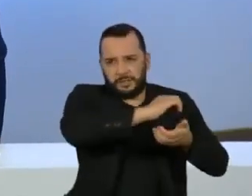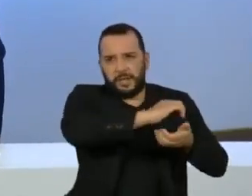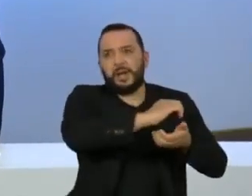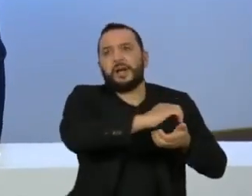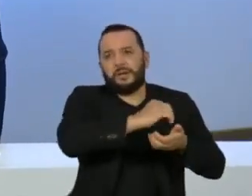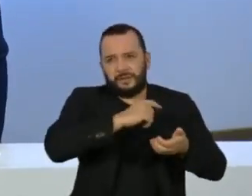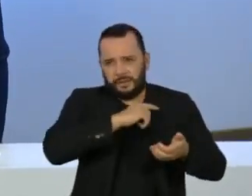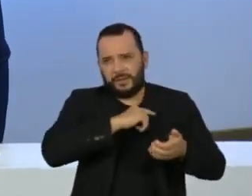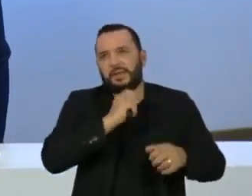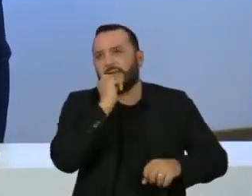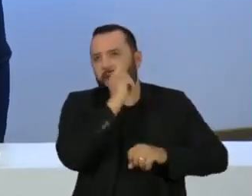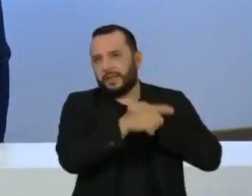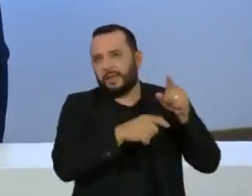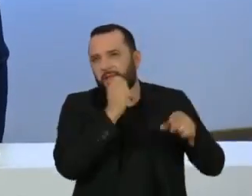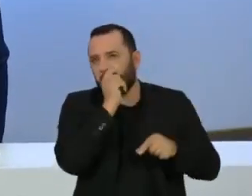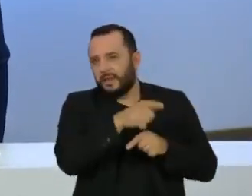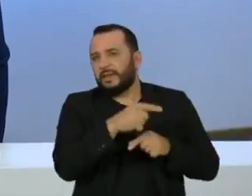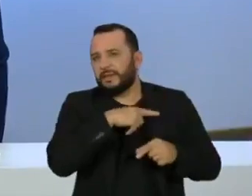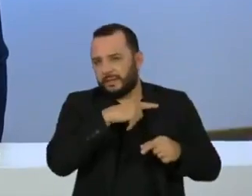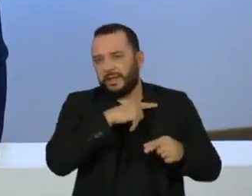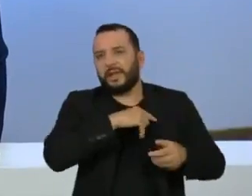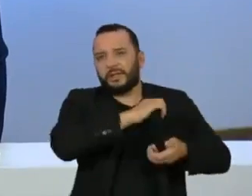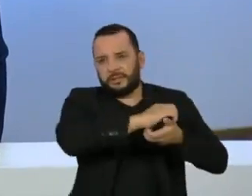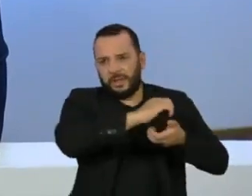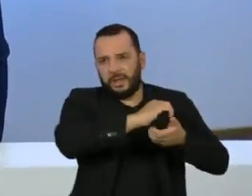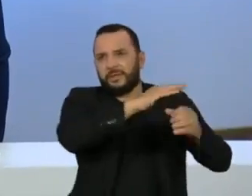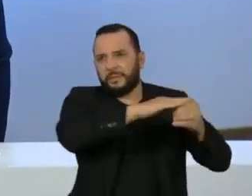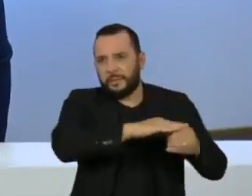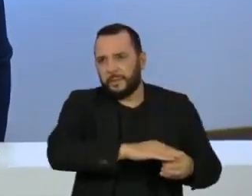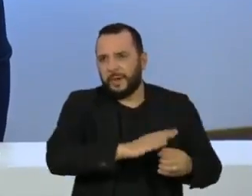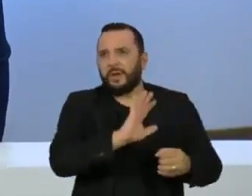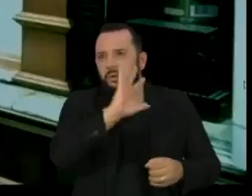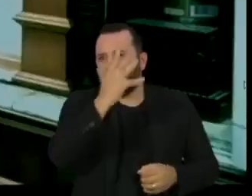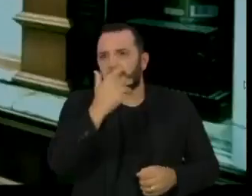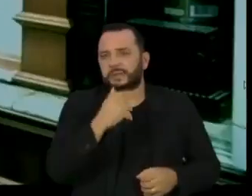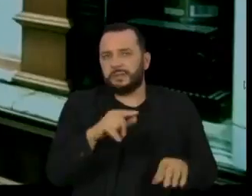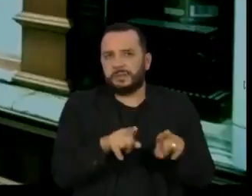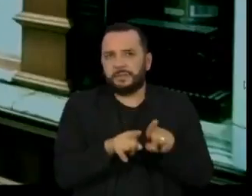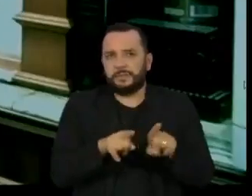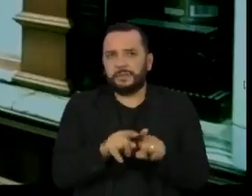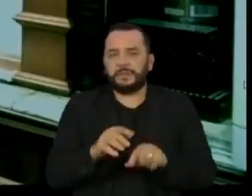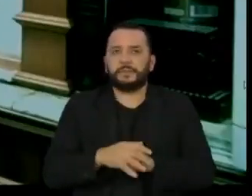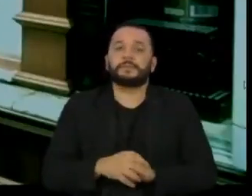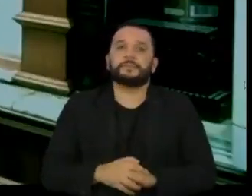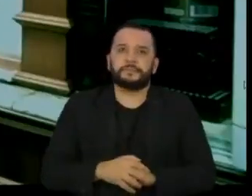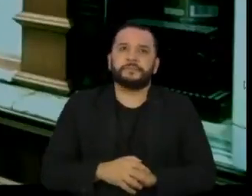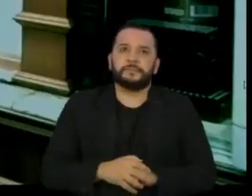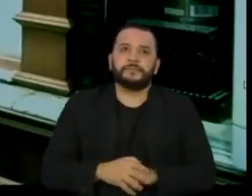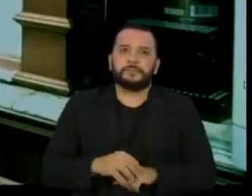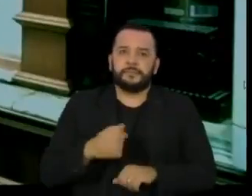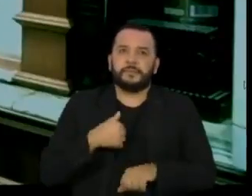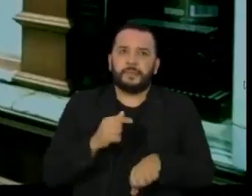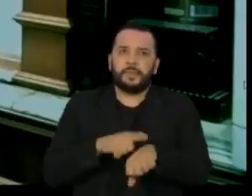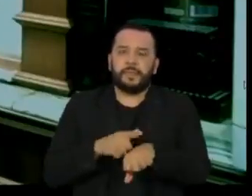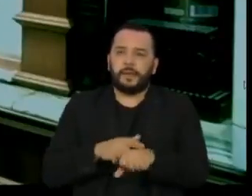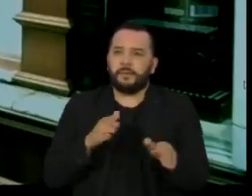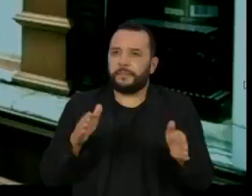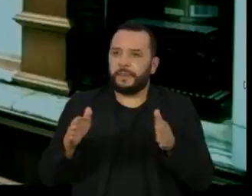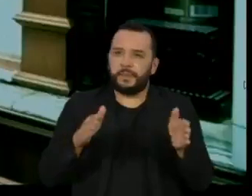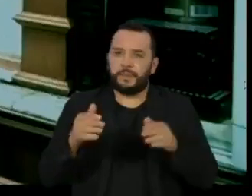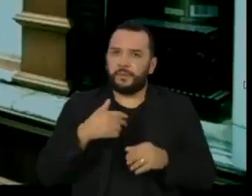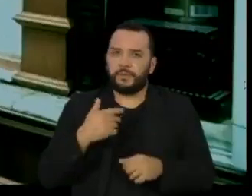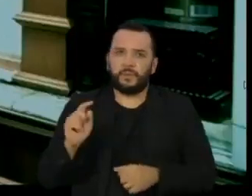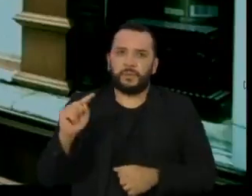ataques às instituições, como o Supremo Tribunal Federal também. É um período episódico, como eu